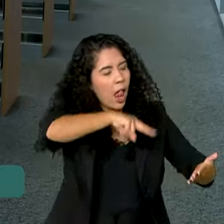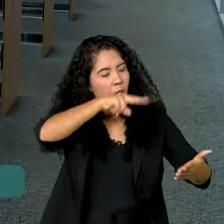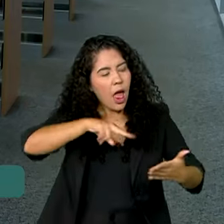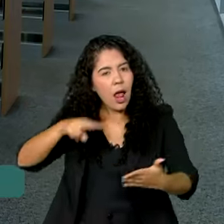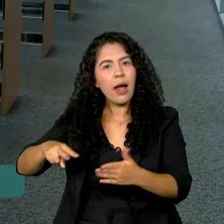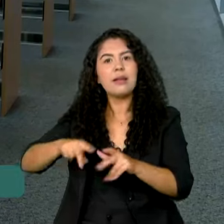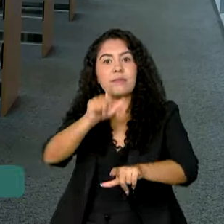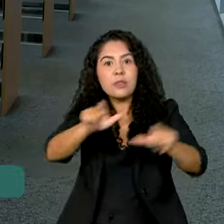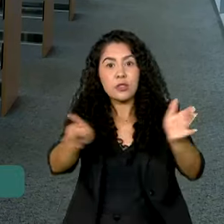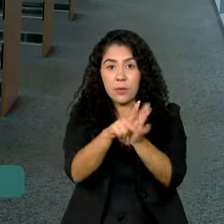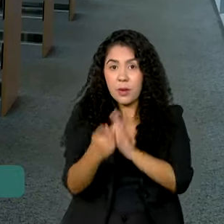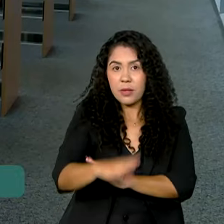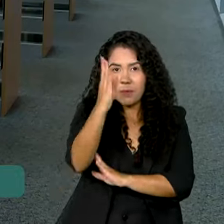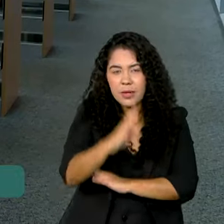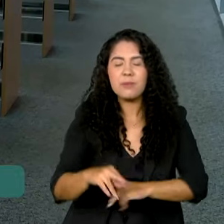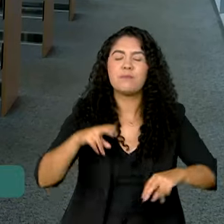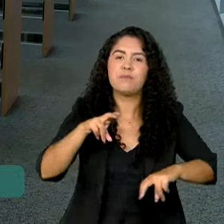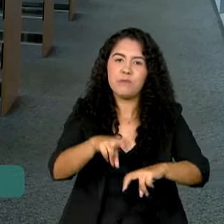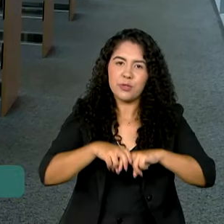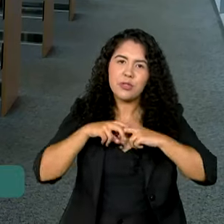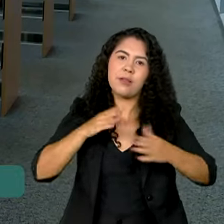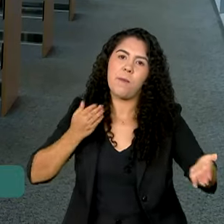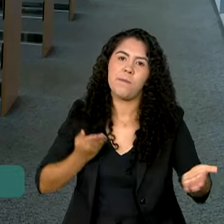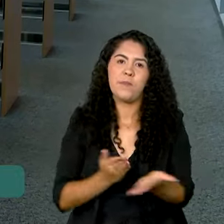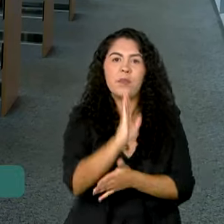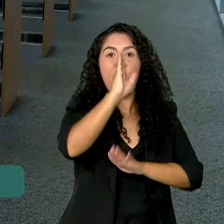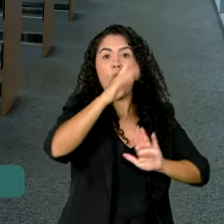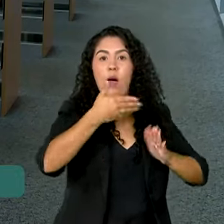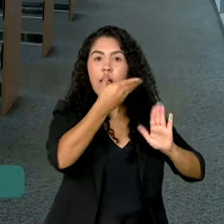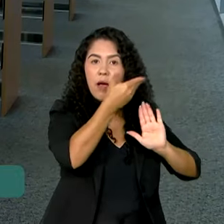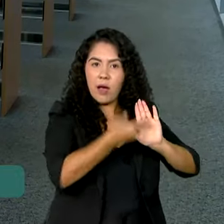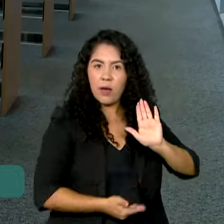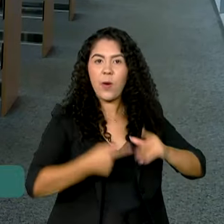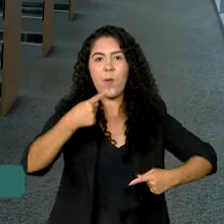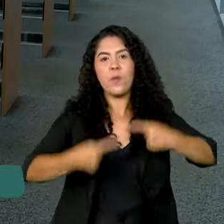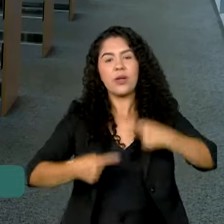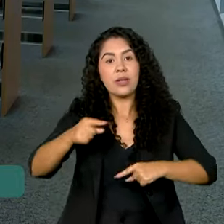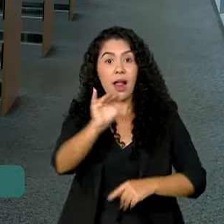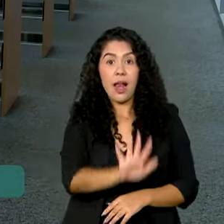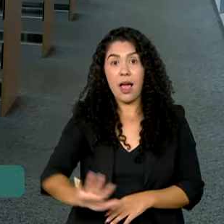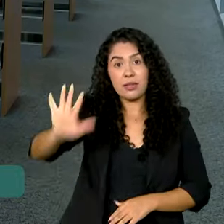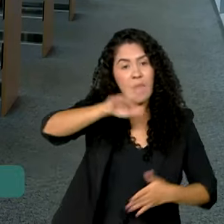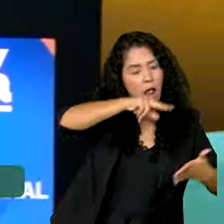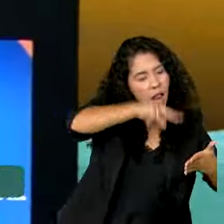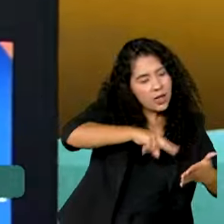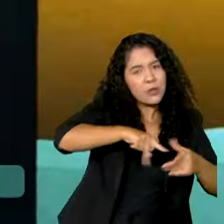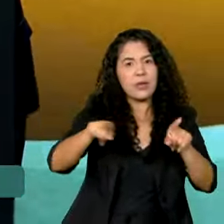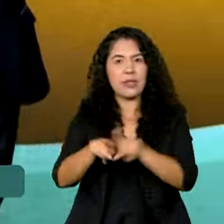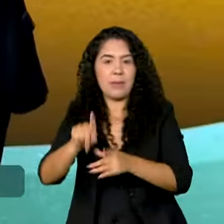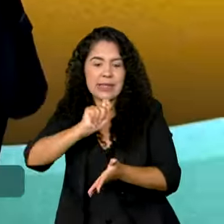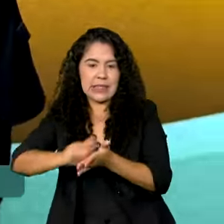brasileiros que foi regulamentada a política nacional de leitura e escrita.